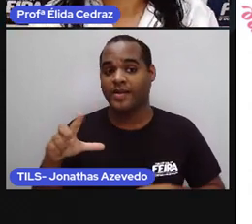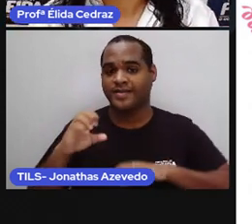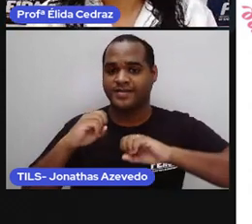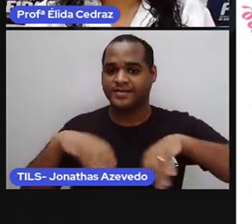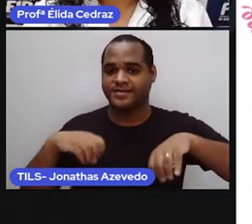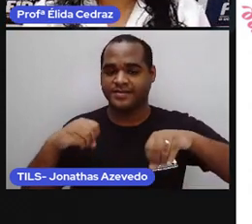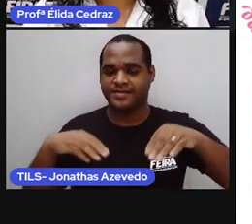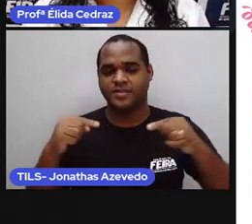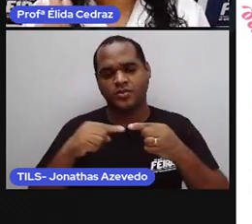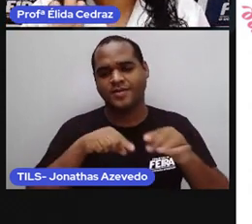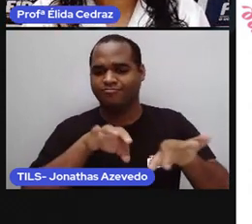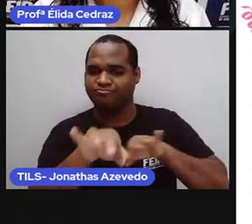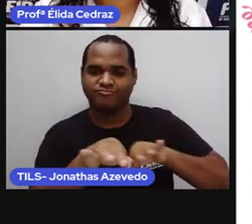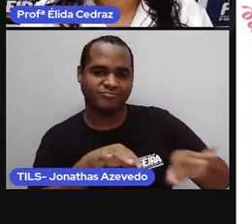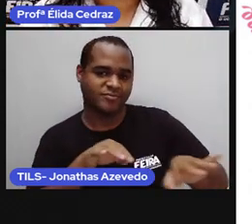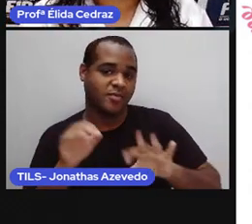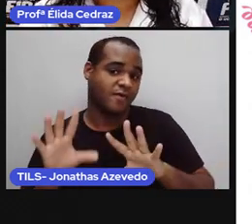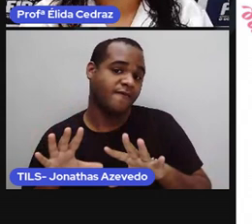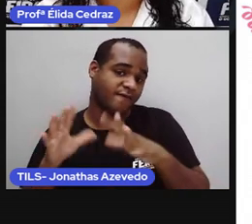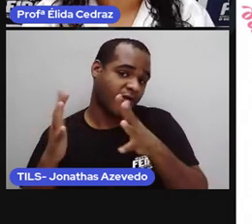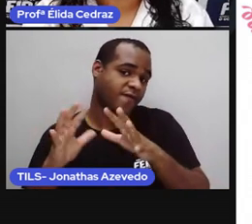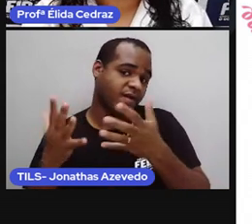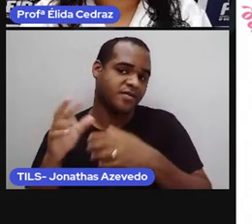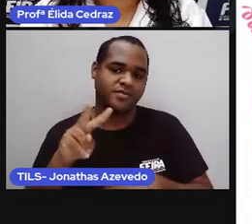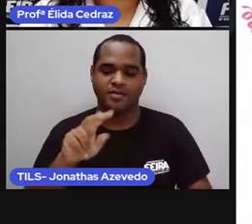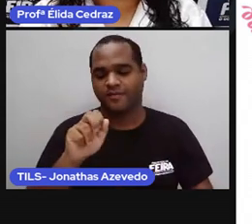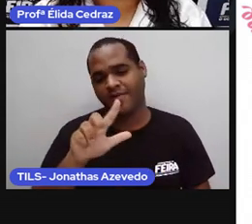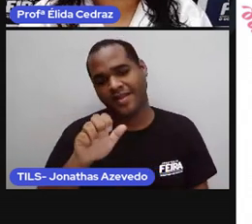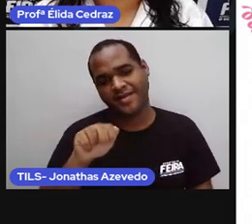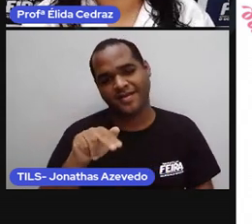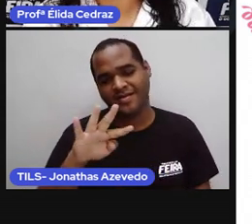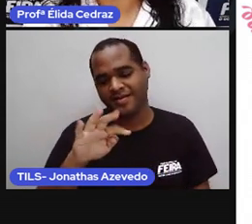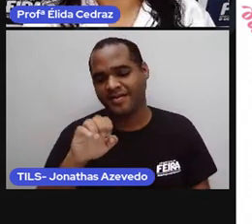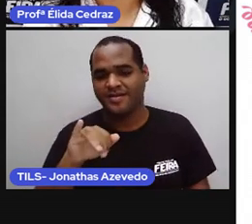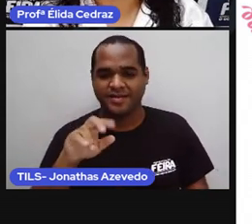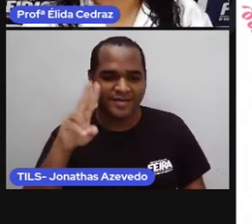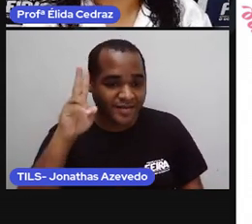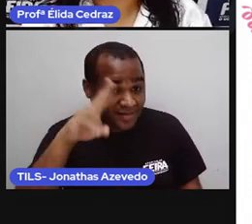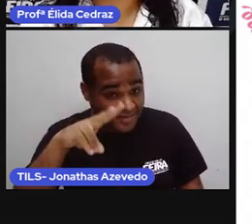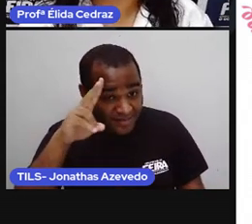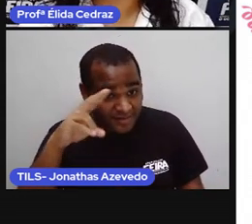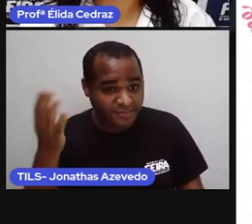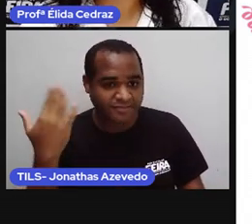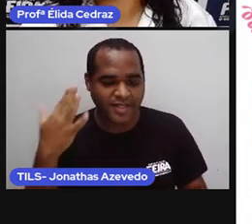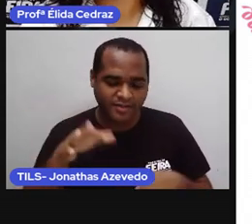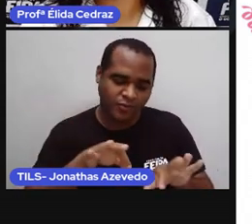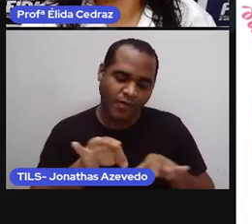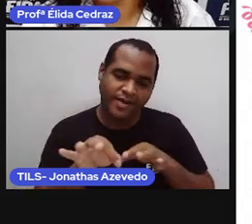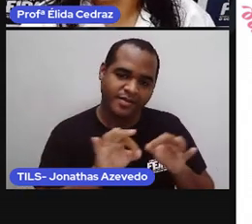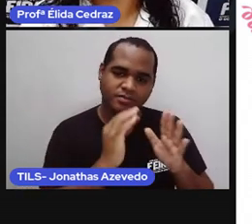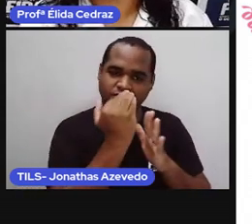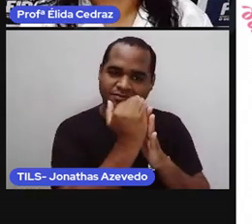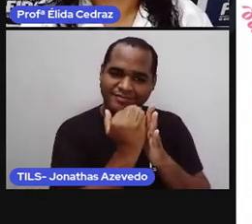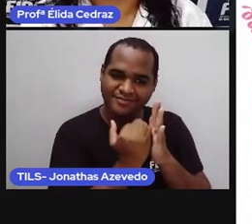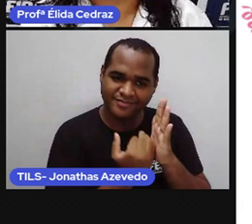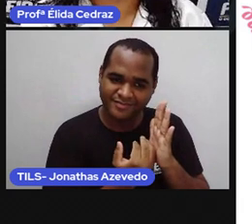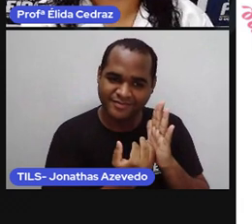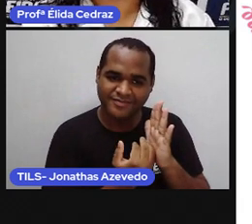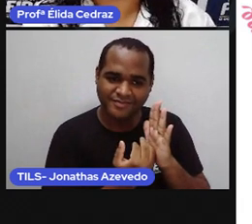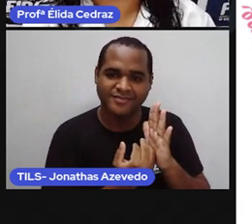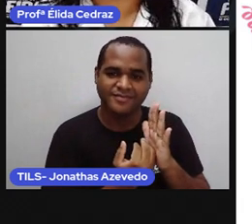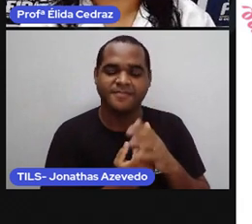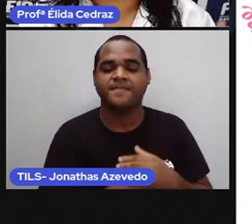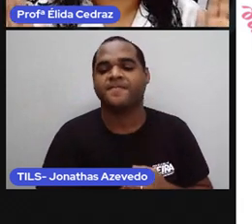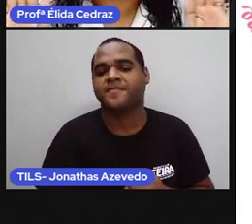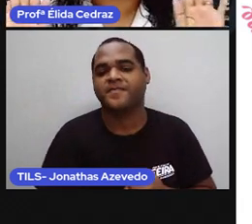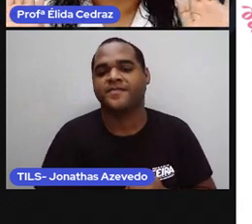organizar uma festa surpresa para a Valentina. Vocês estão lembrados que nós organizamos as listas em ordem? Isso,